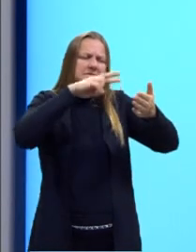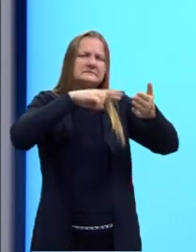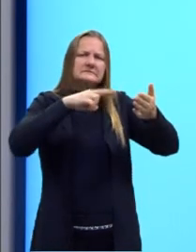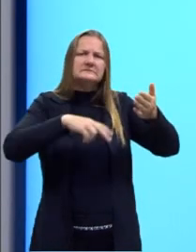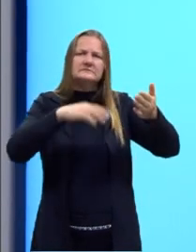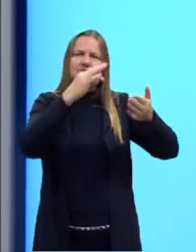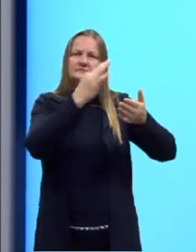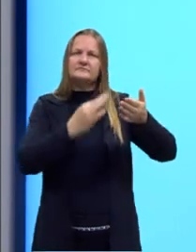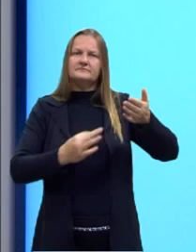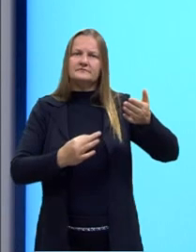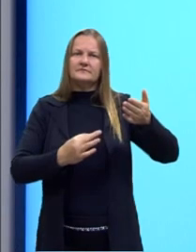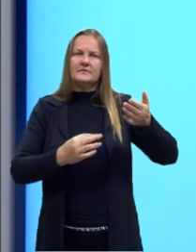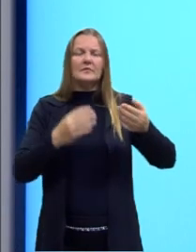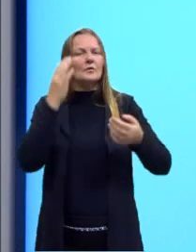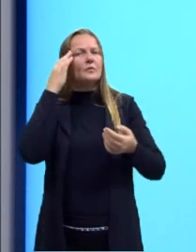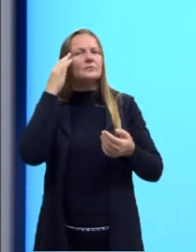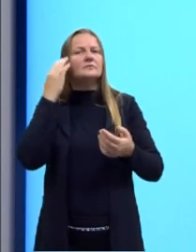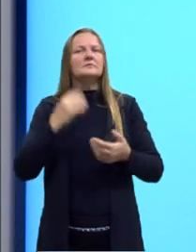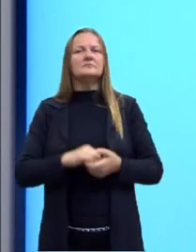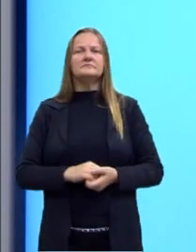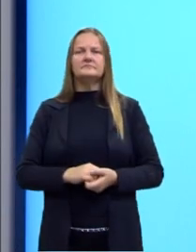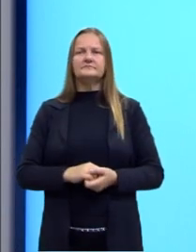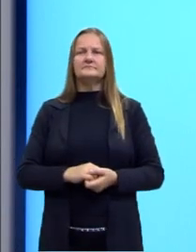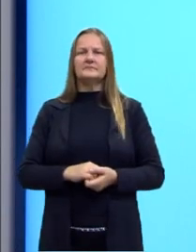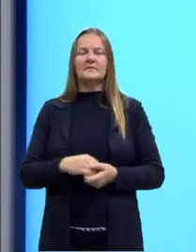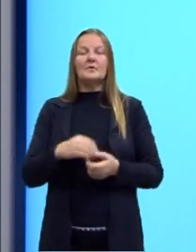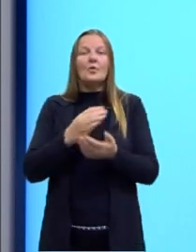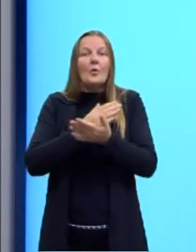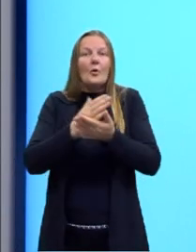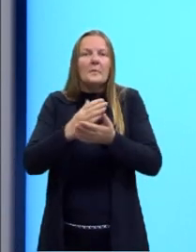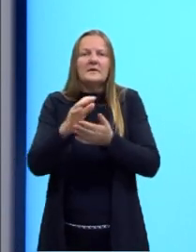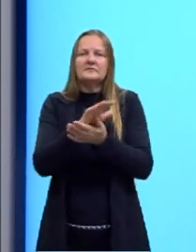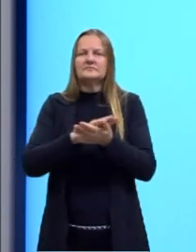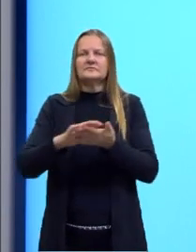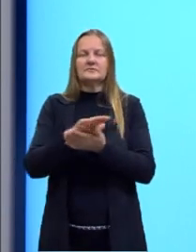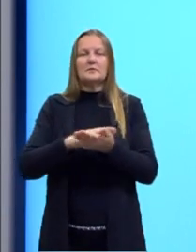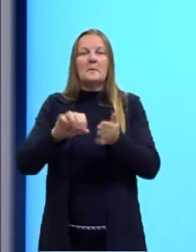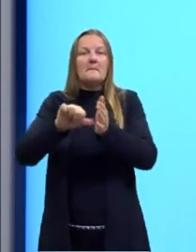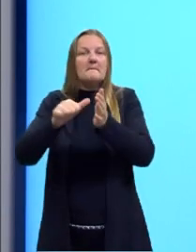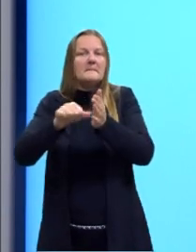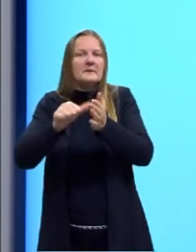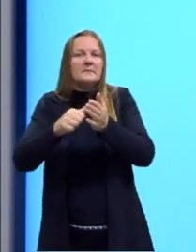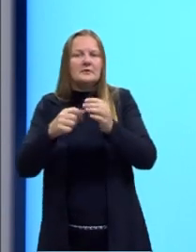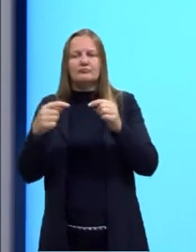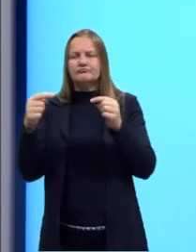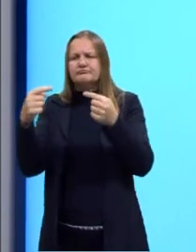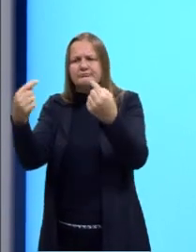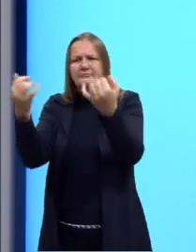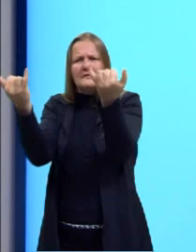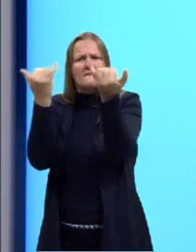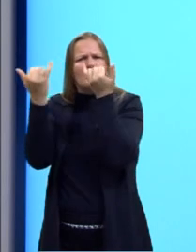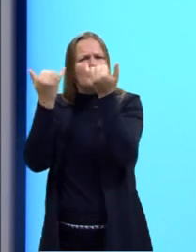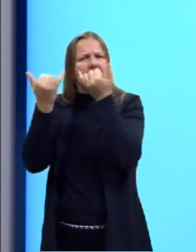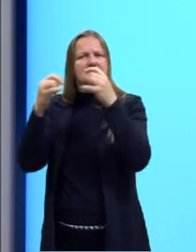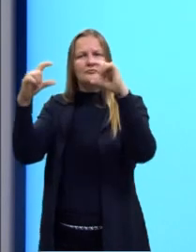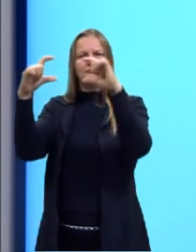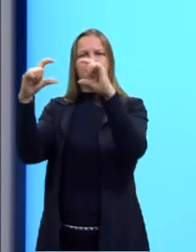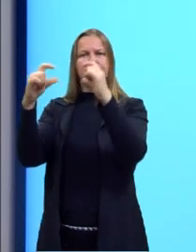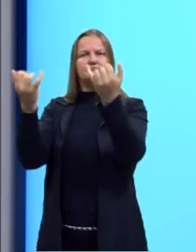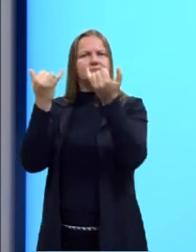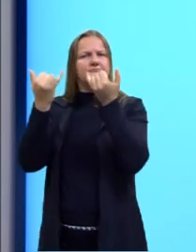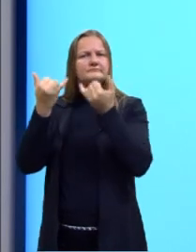entender a minha questão? De início, não. Eu vou primeiro para a questão. O que é que diz a minha questão?